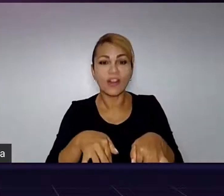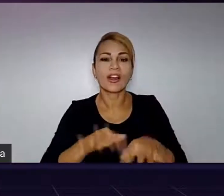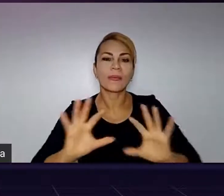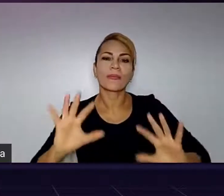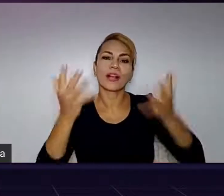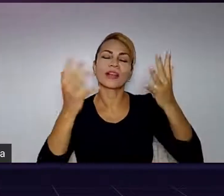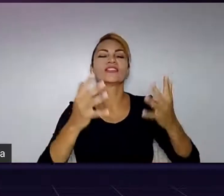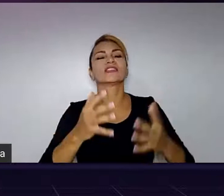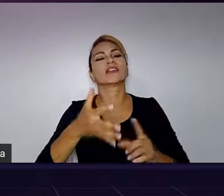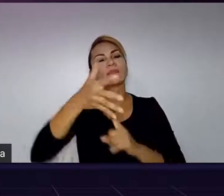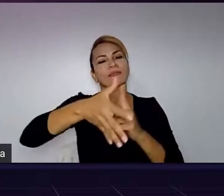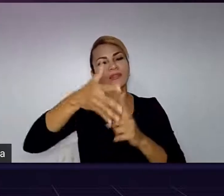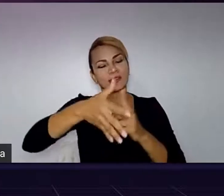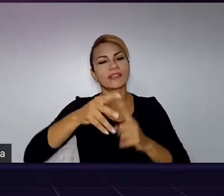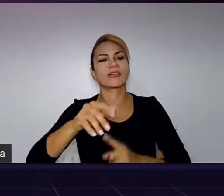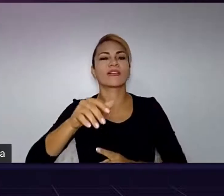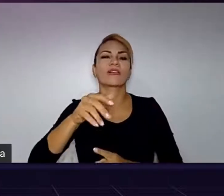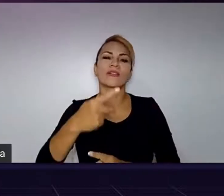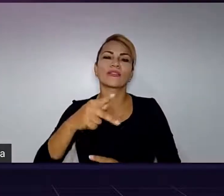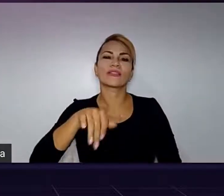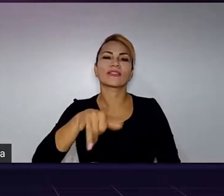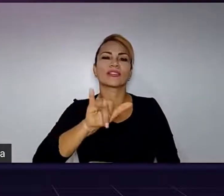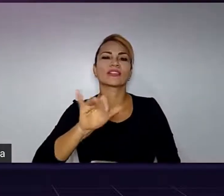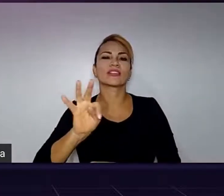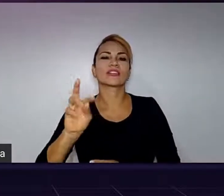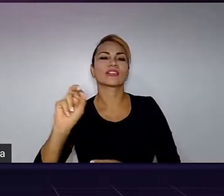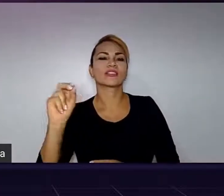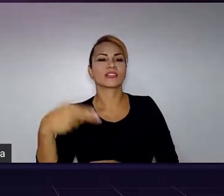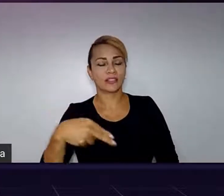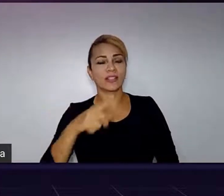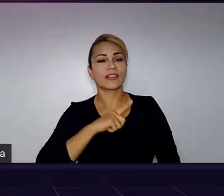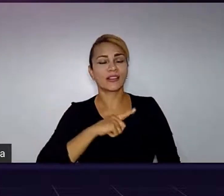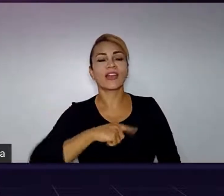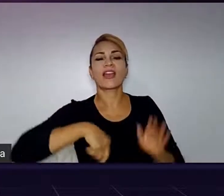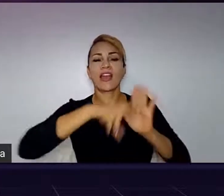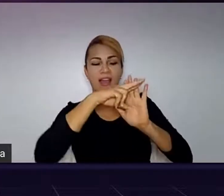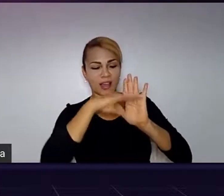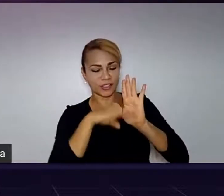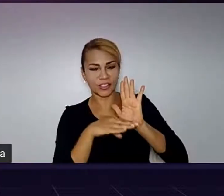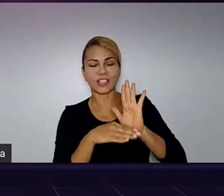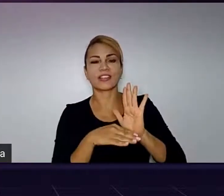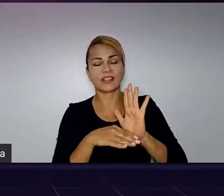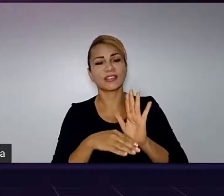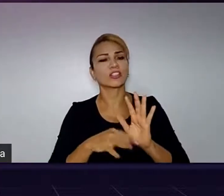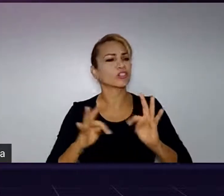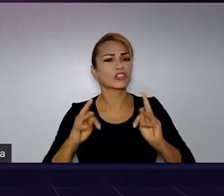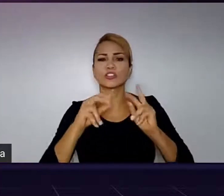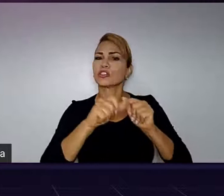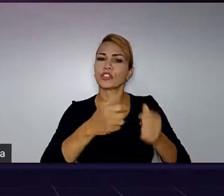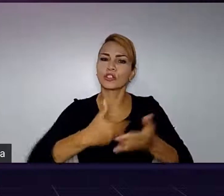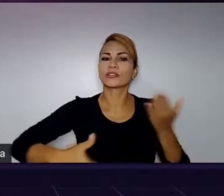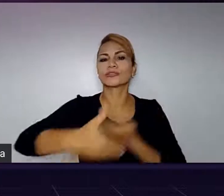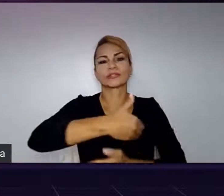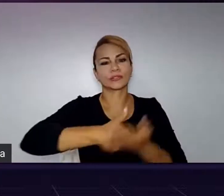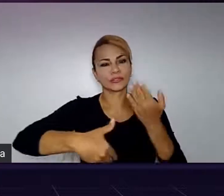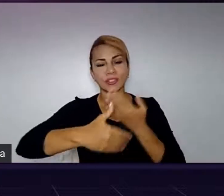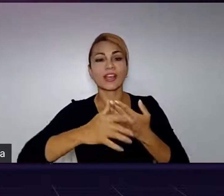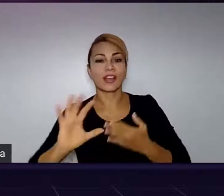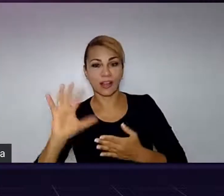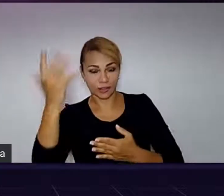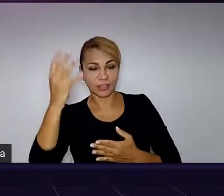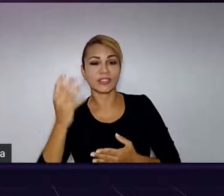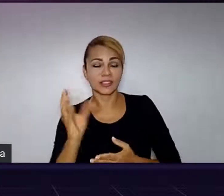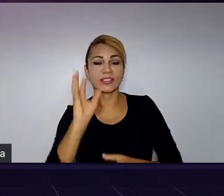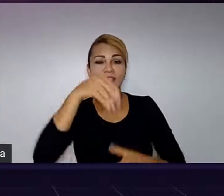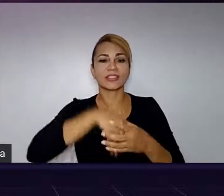e tutoriais, a agenda está no site da Python Brasil, e também toda a interação da comunidade está acontecendo no Discord. Então,